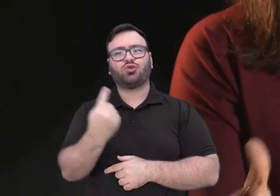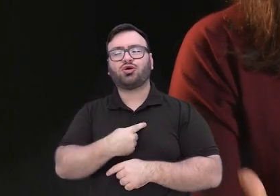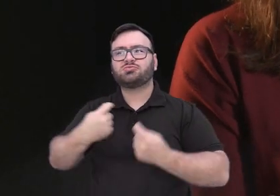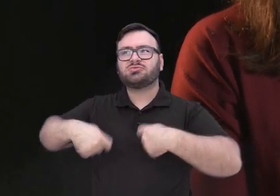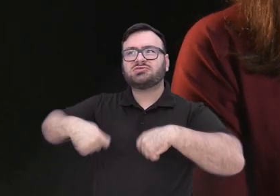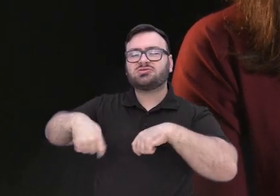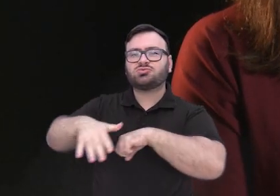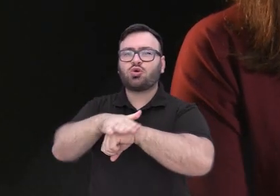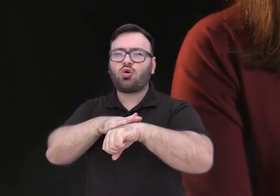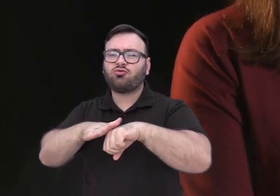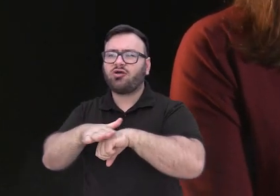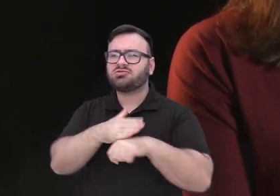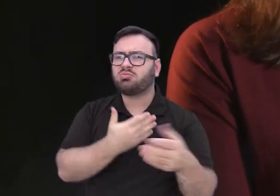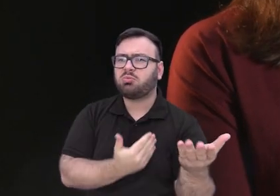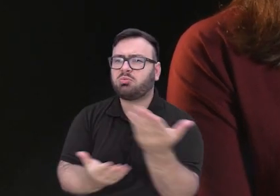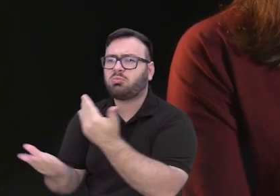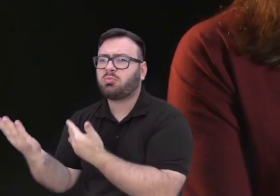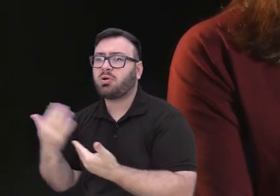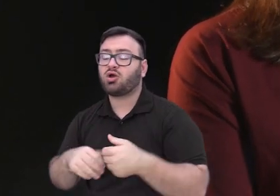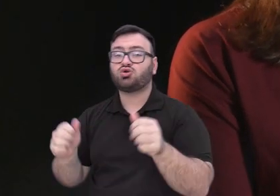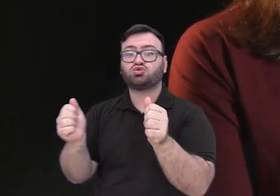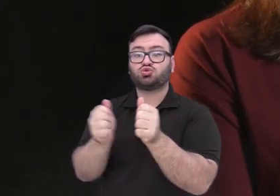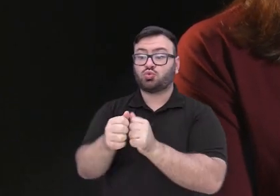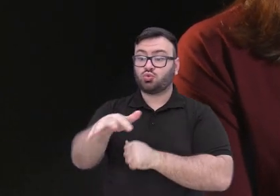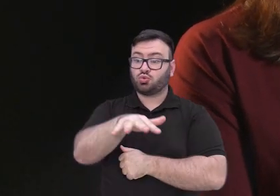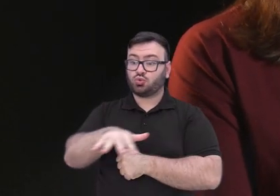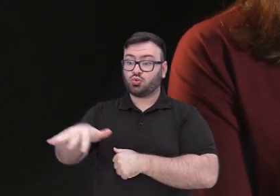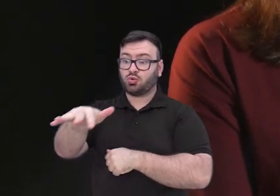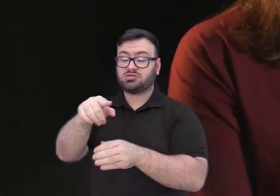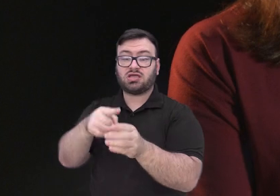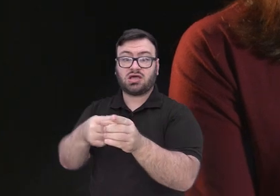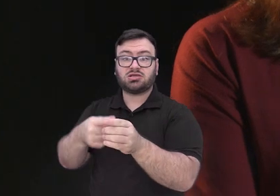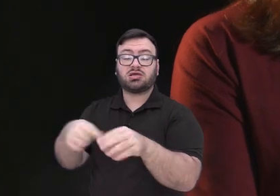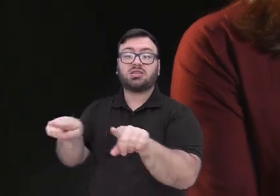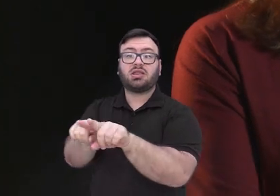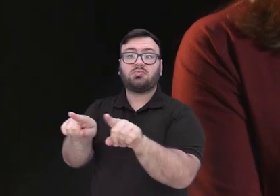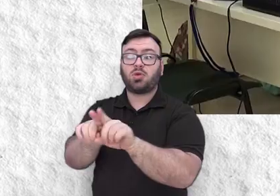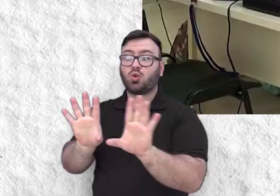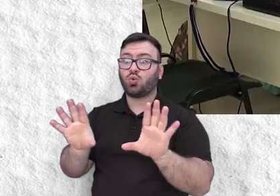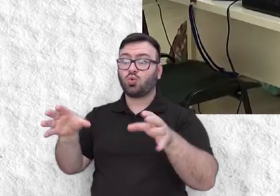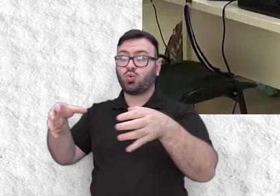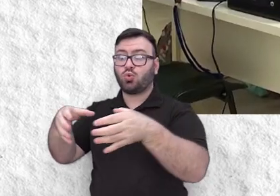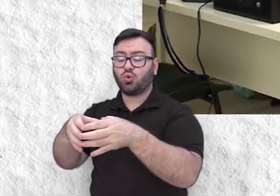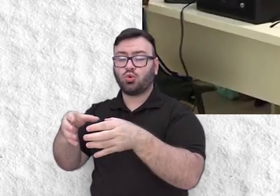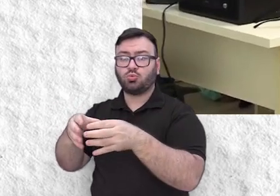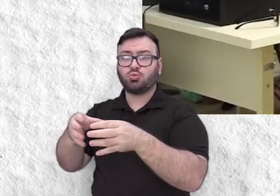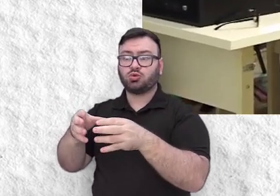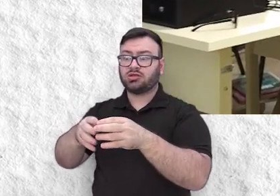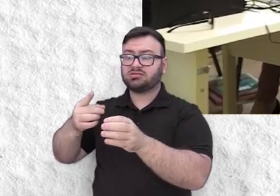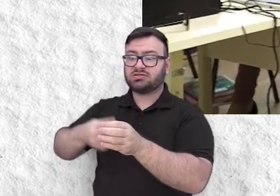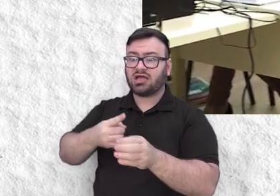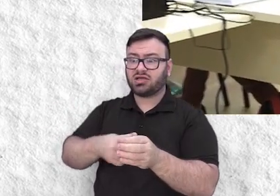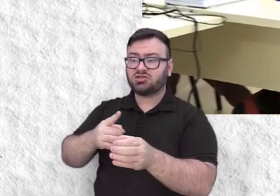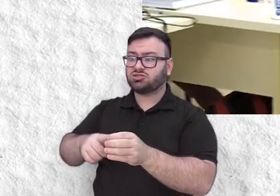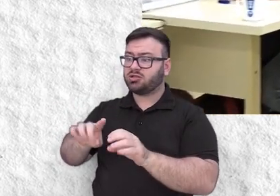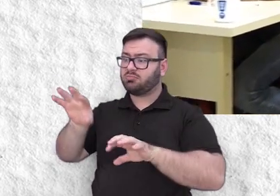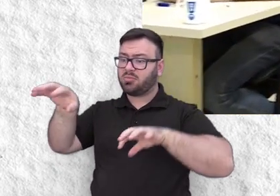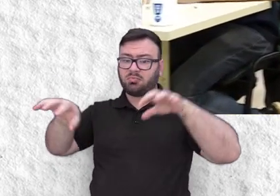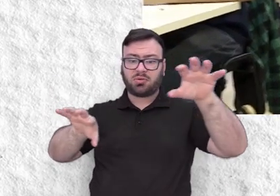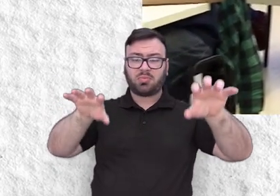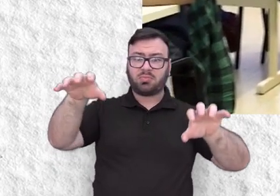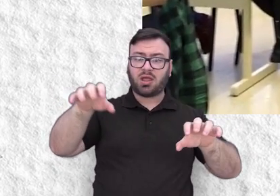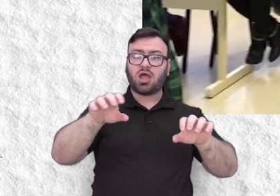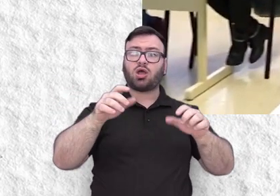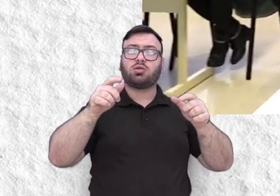articulação muito grande com a cidade, com a rede de saúde da cidade, tanto do ponto de vista ambulatorial, por exemplo,